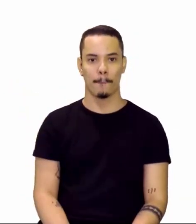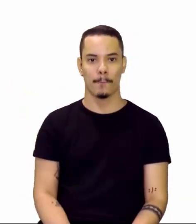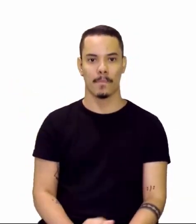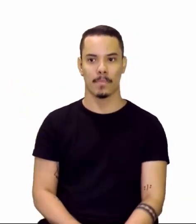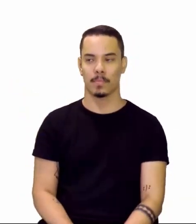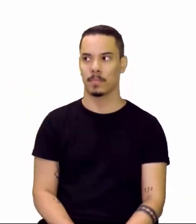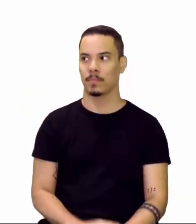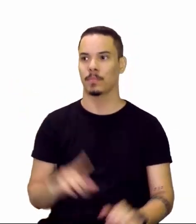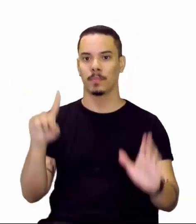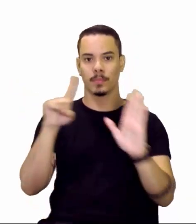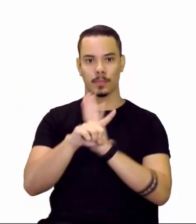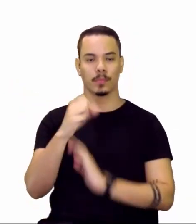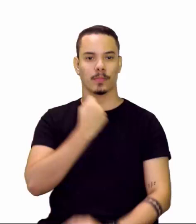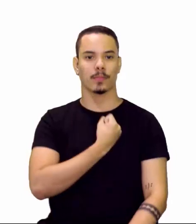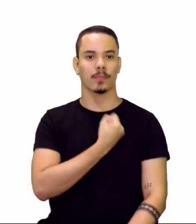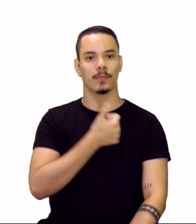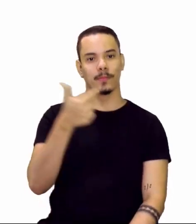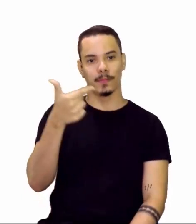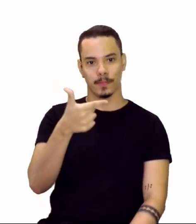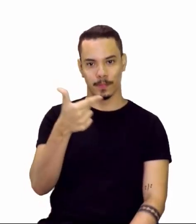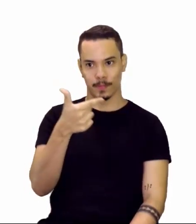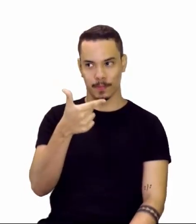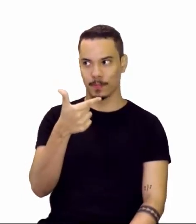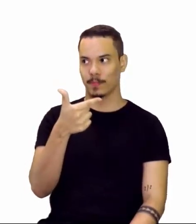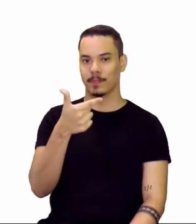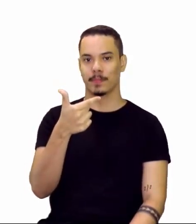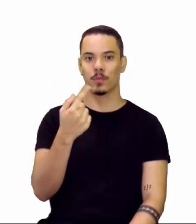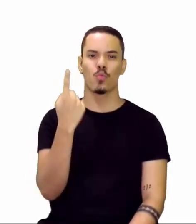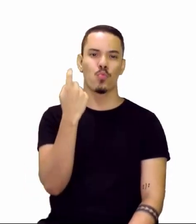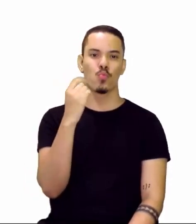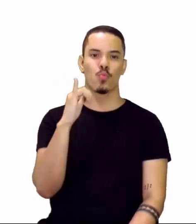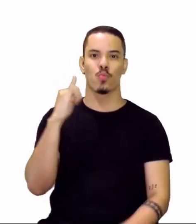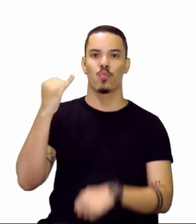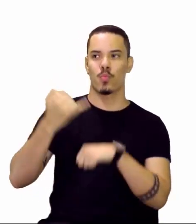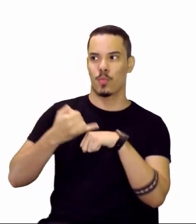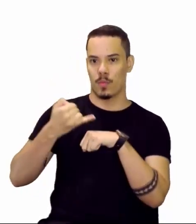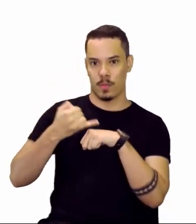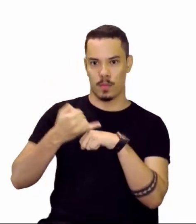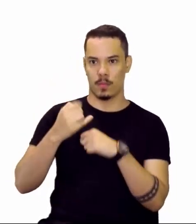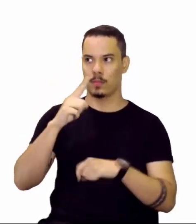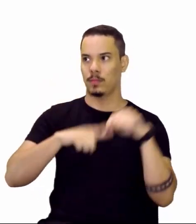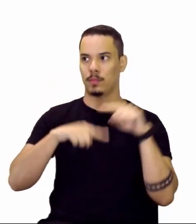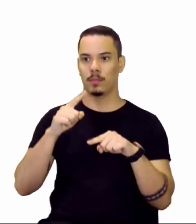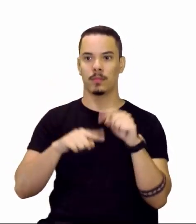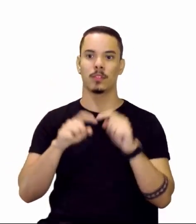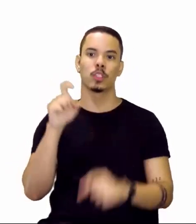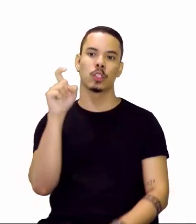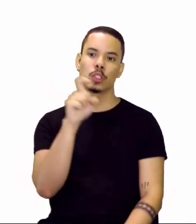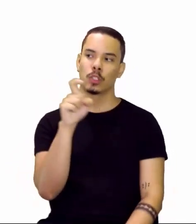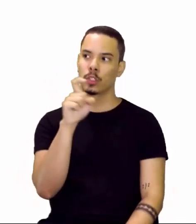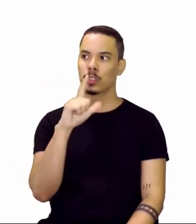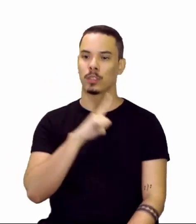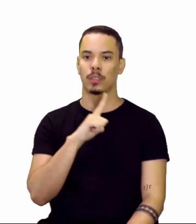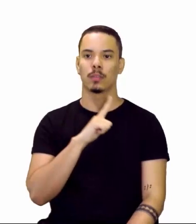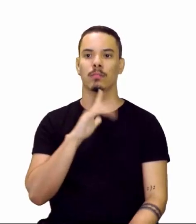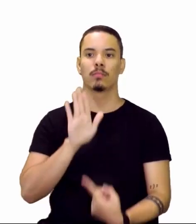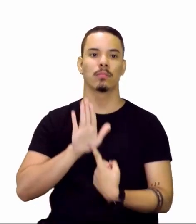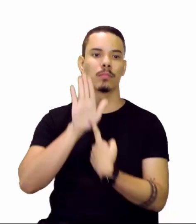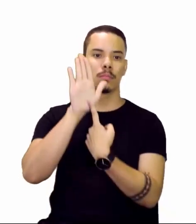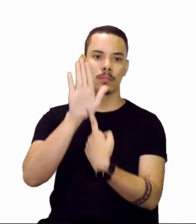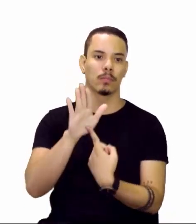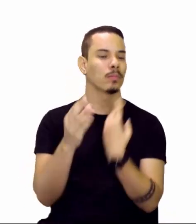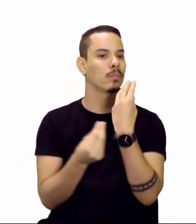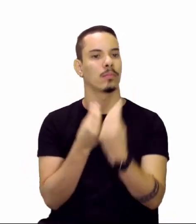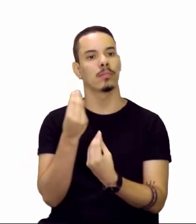Questão de número 2. Um íon de um elemento X, um elemento genérico,